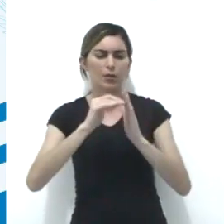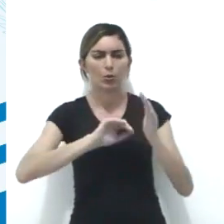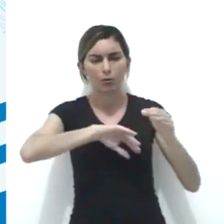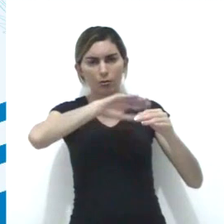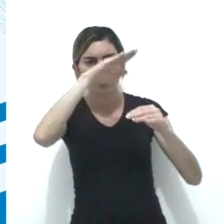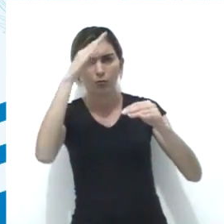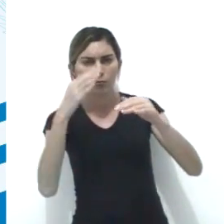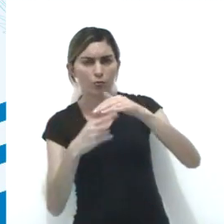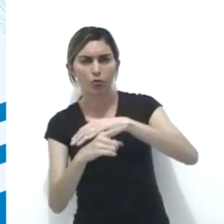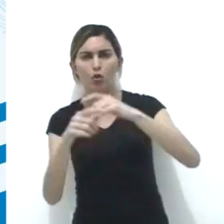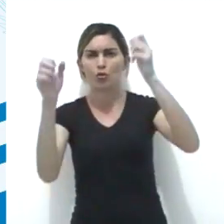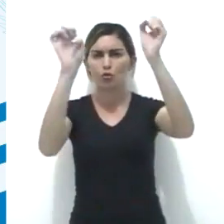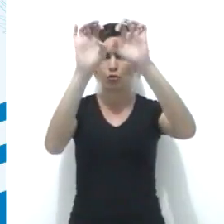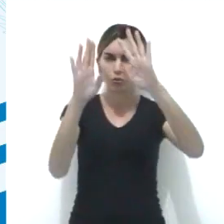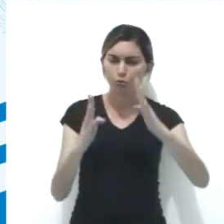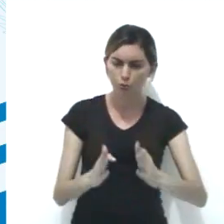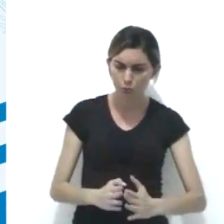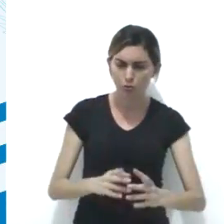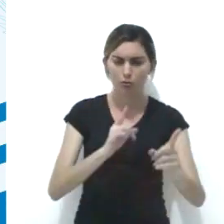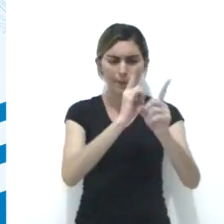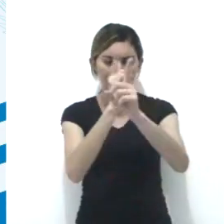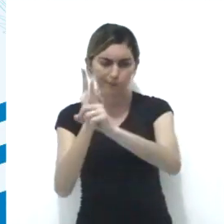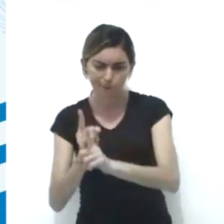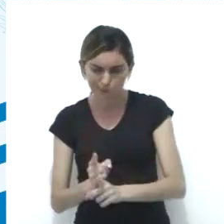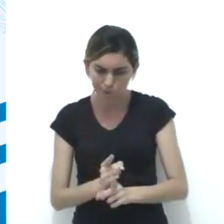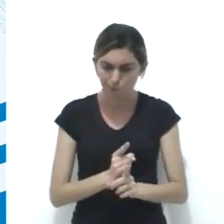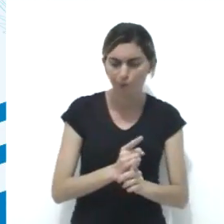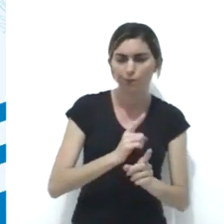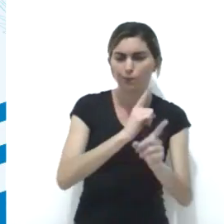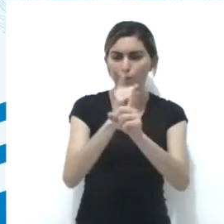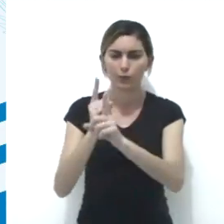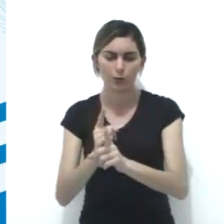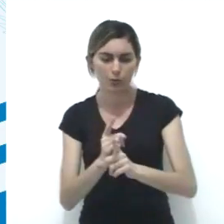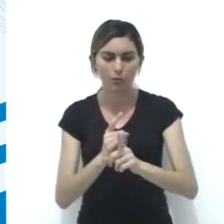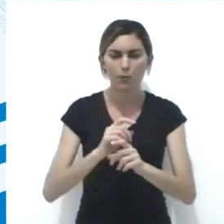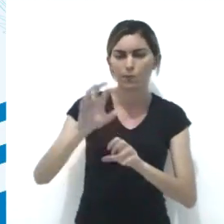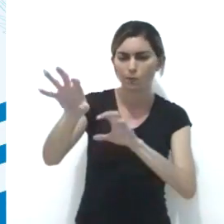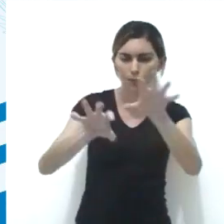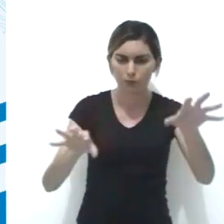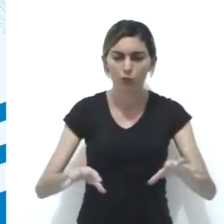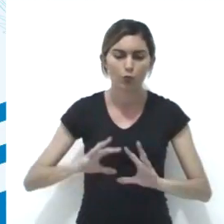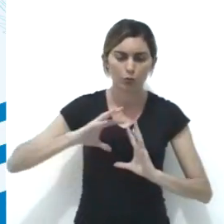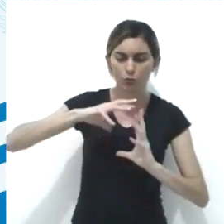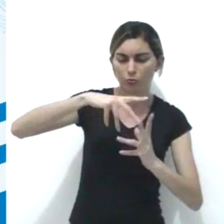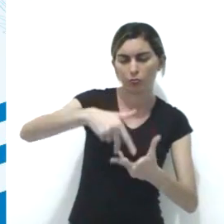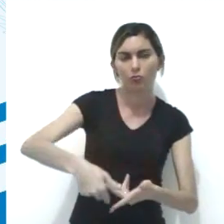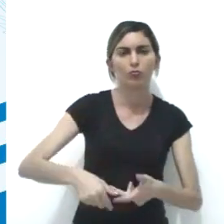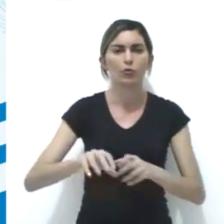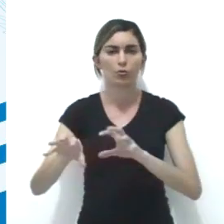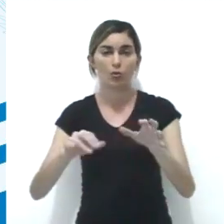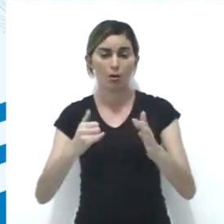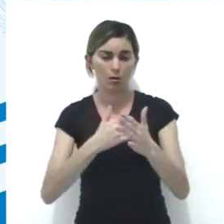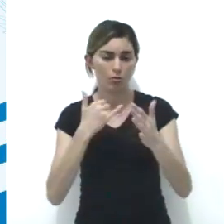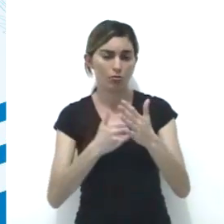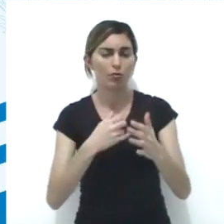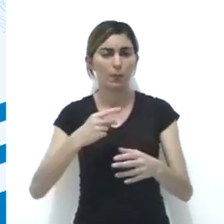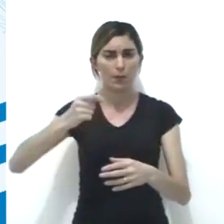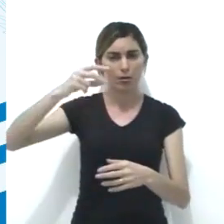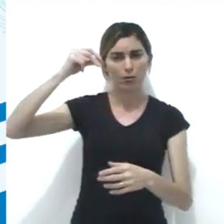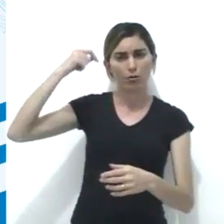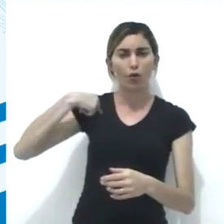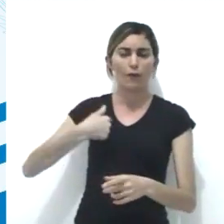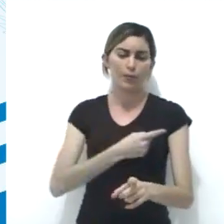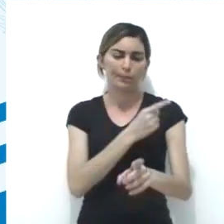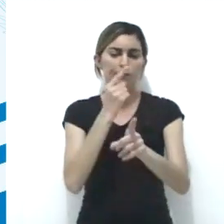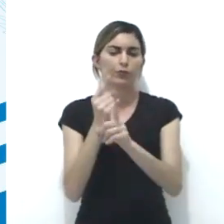cavernas, através das esculturas e objetos encontrados em sítios arqueológicos espalhados por todo o mundo. O registro